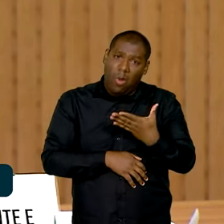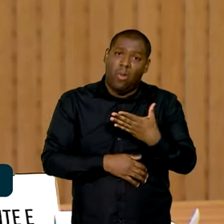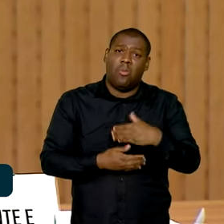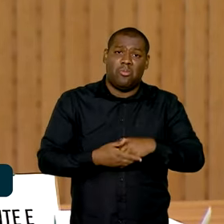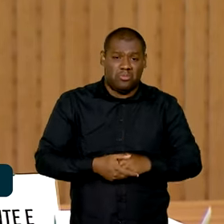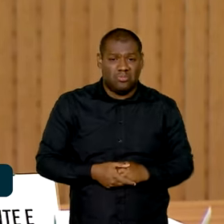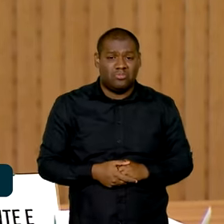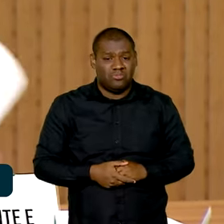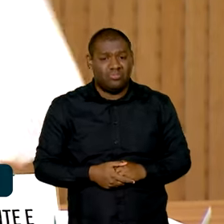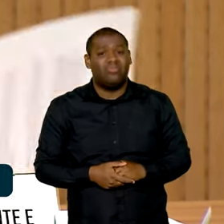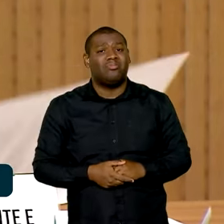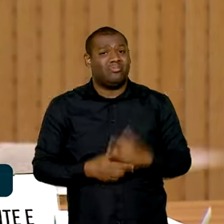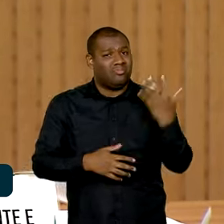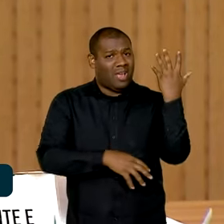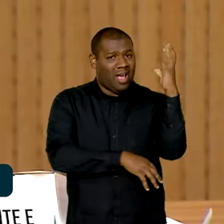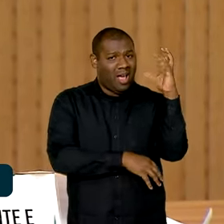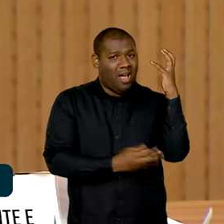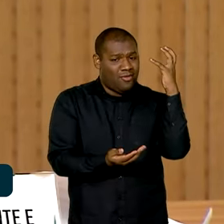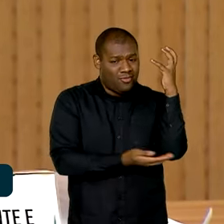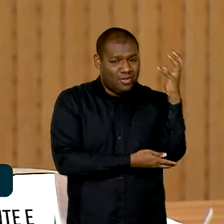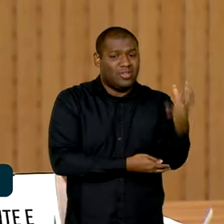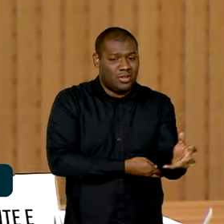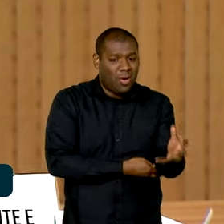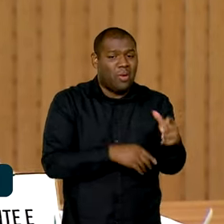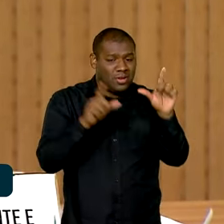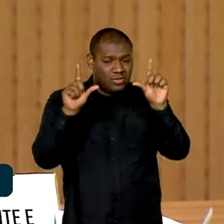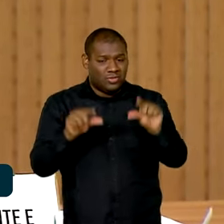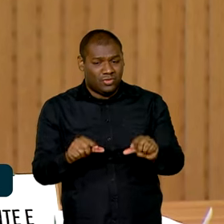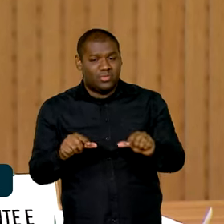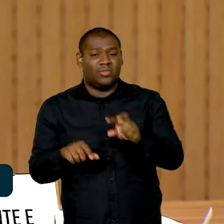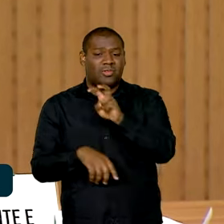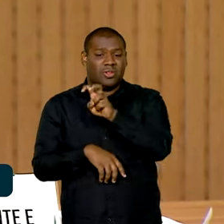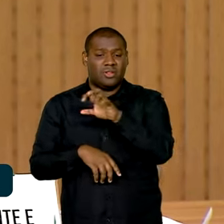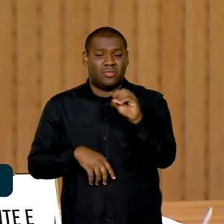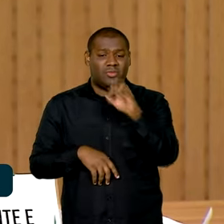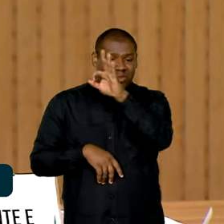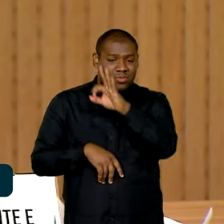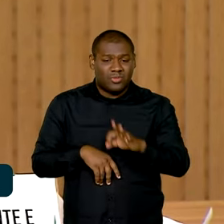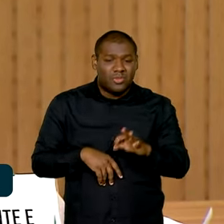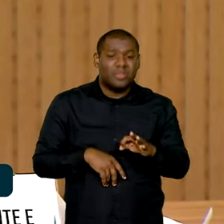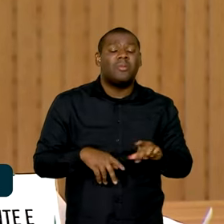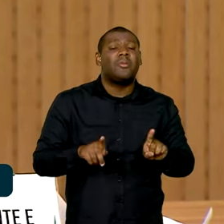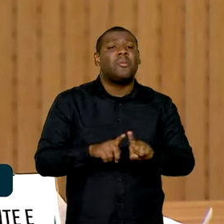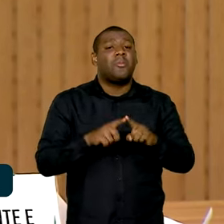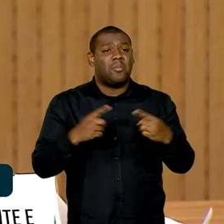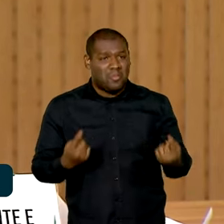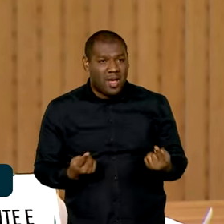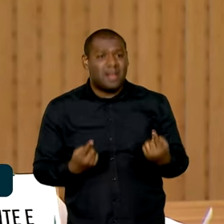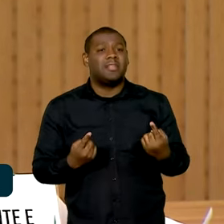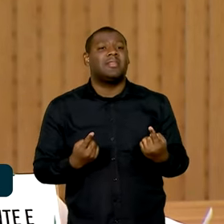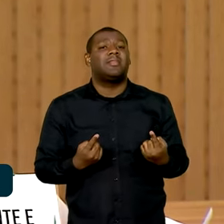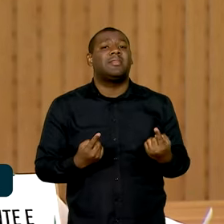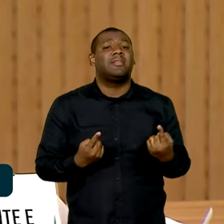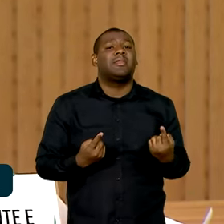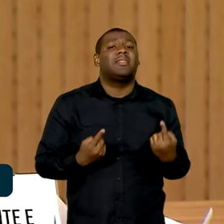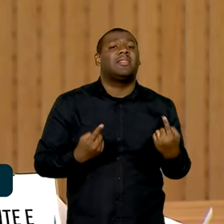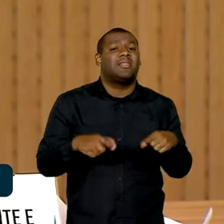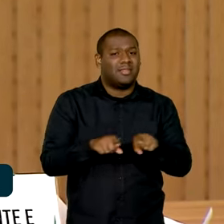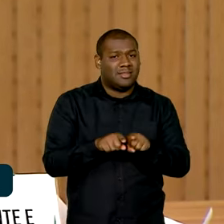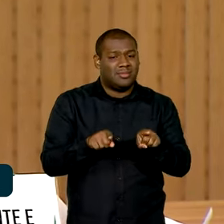E termos também ali um conjunto de ações que foram feitas de forma